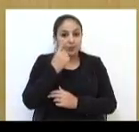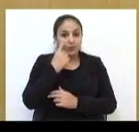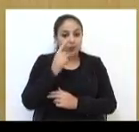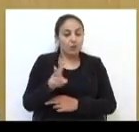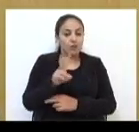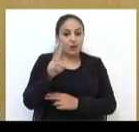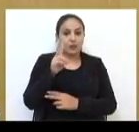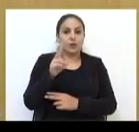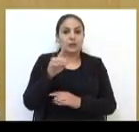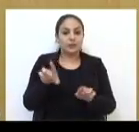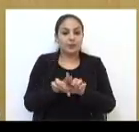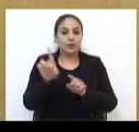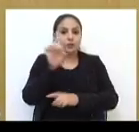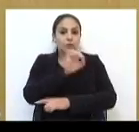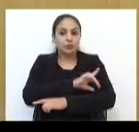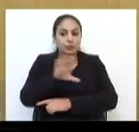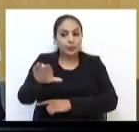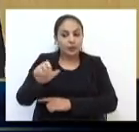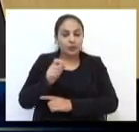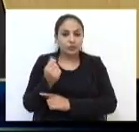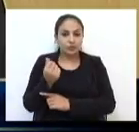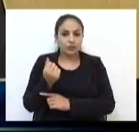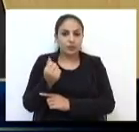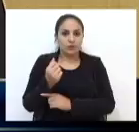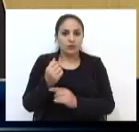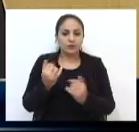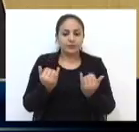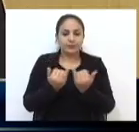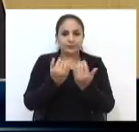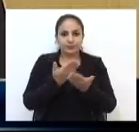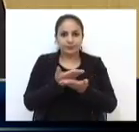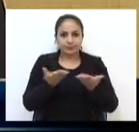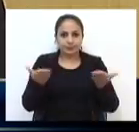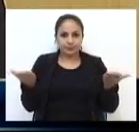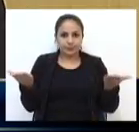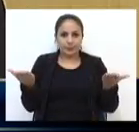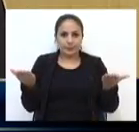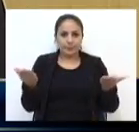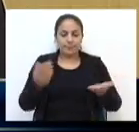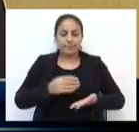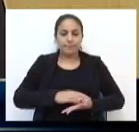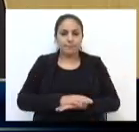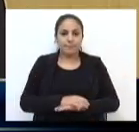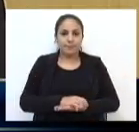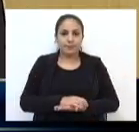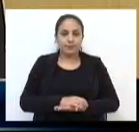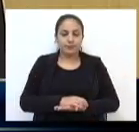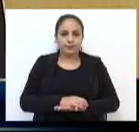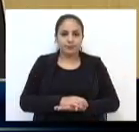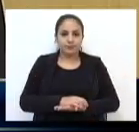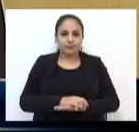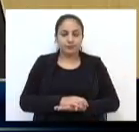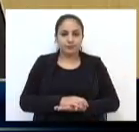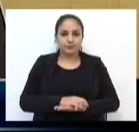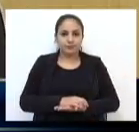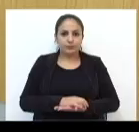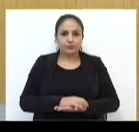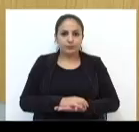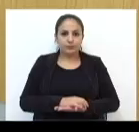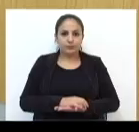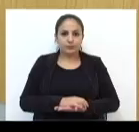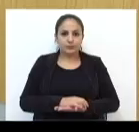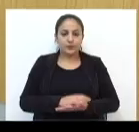saldo e a data de retirada, acesse www.fgts.gov.br